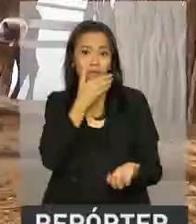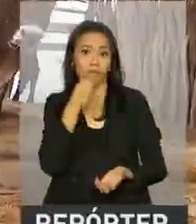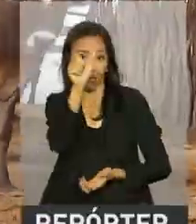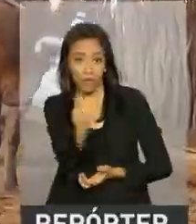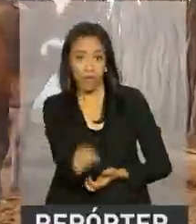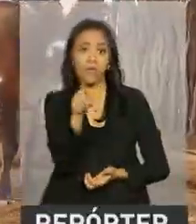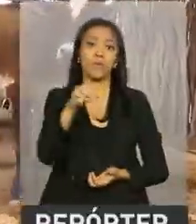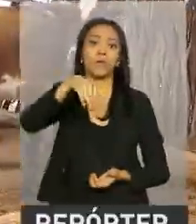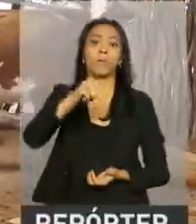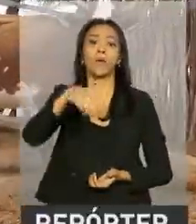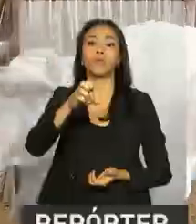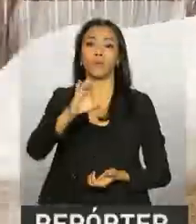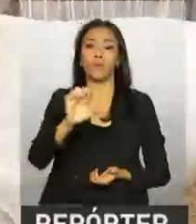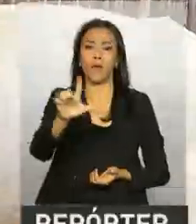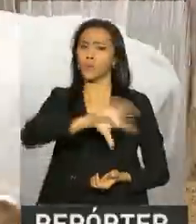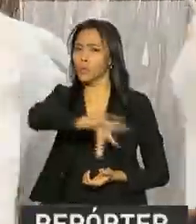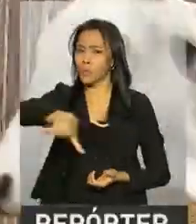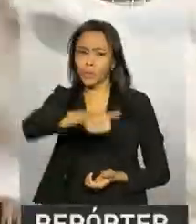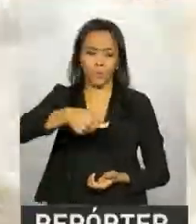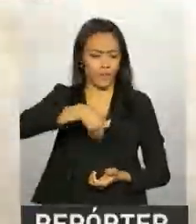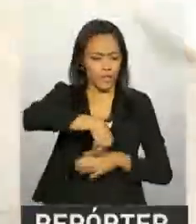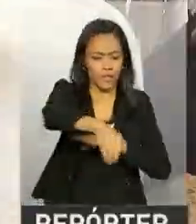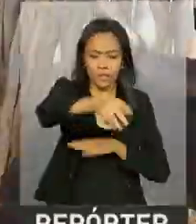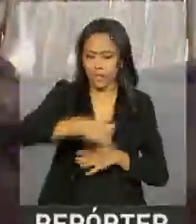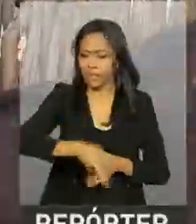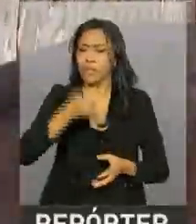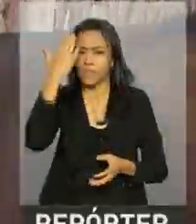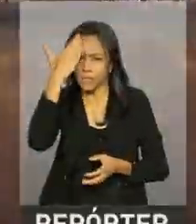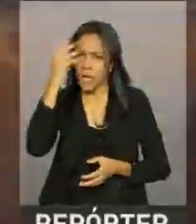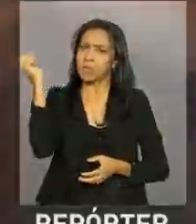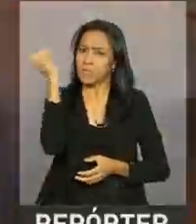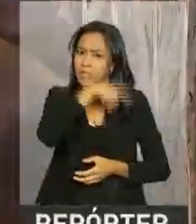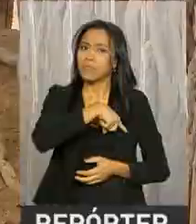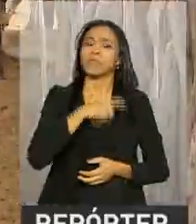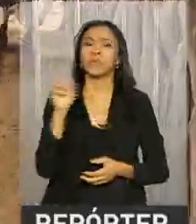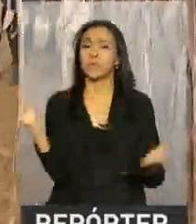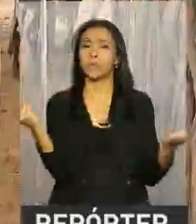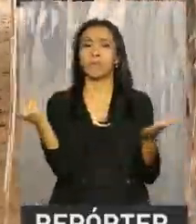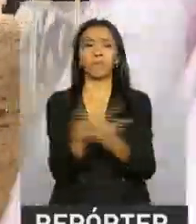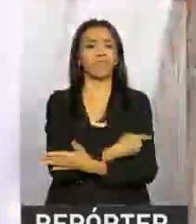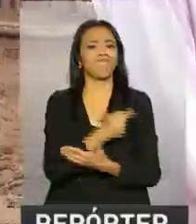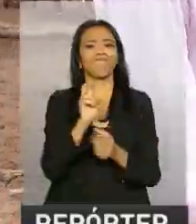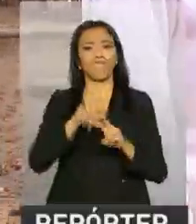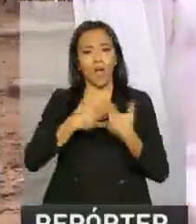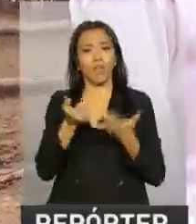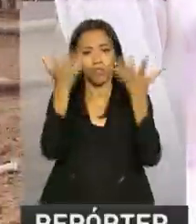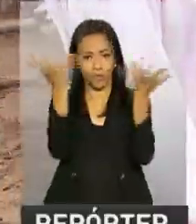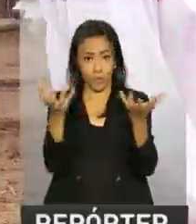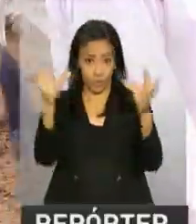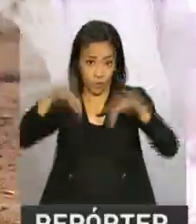familiar Manuel tira tudo da terra e conhece bem as dificuldades provocadas pela seca. Com a